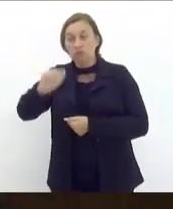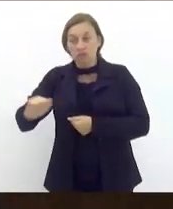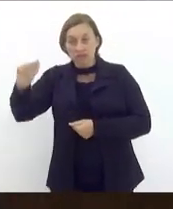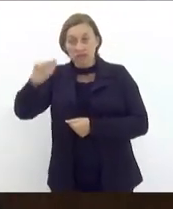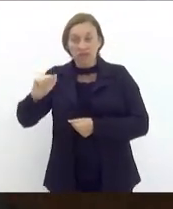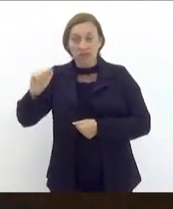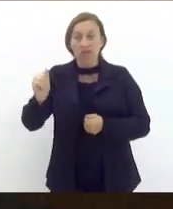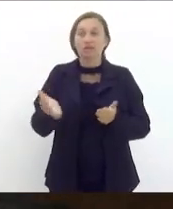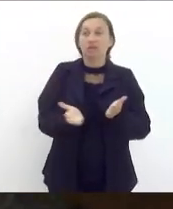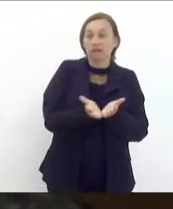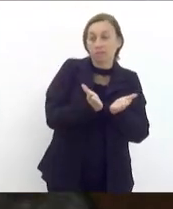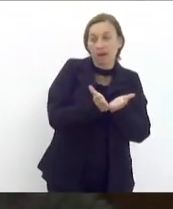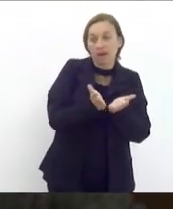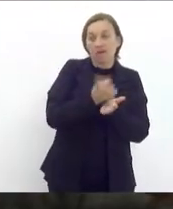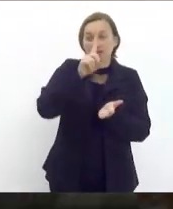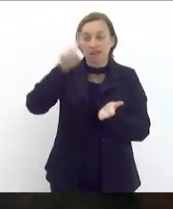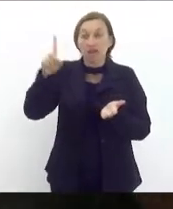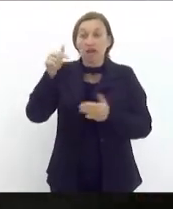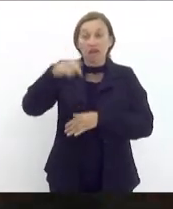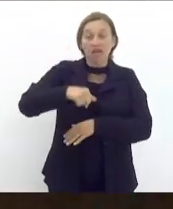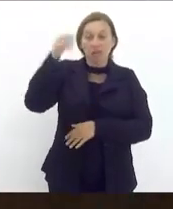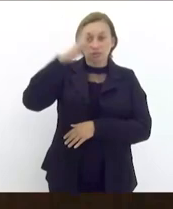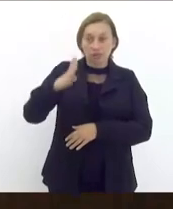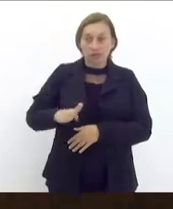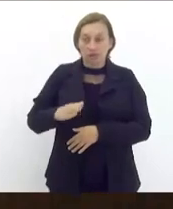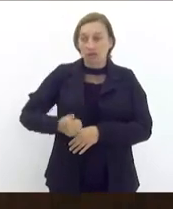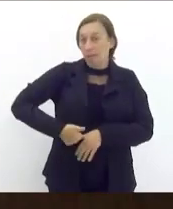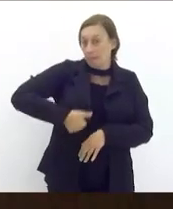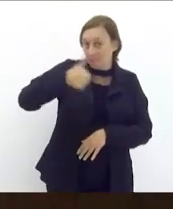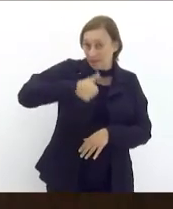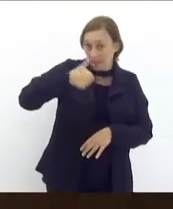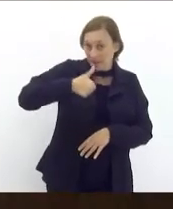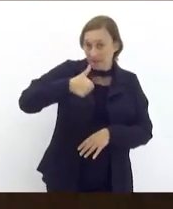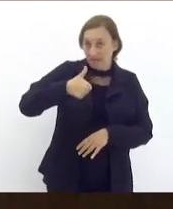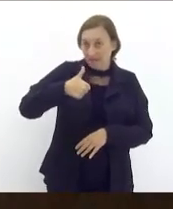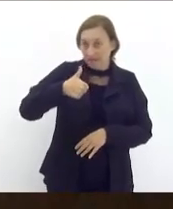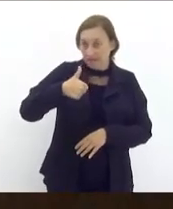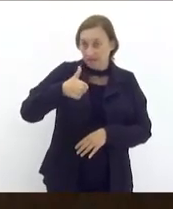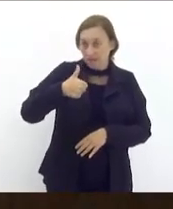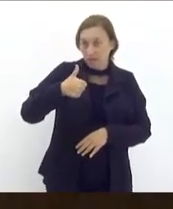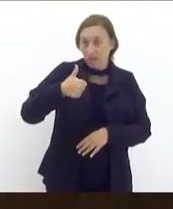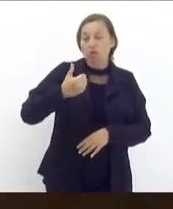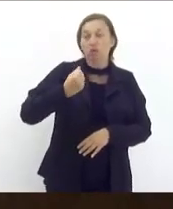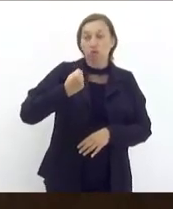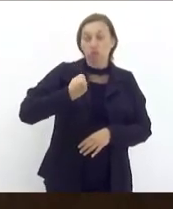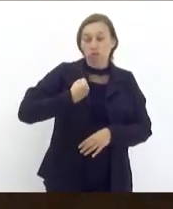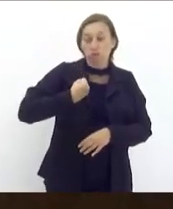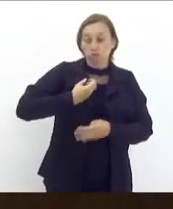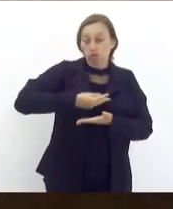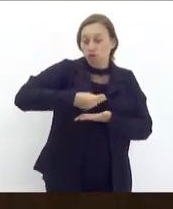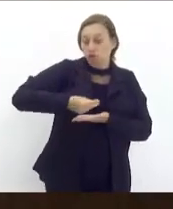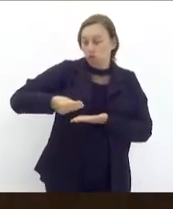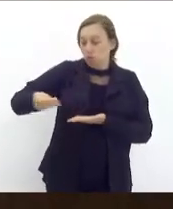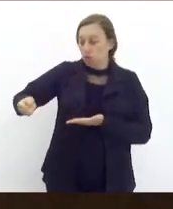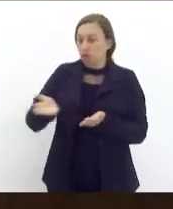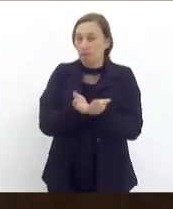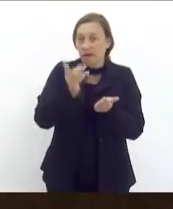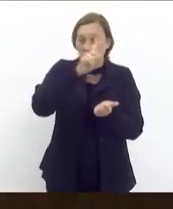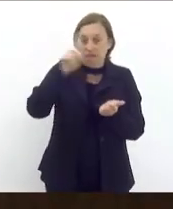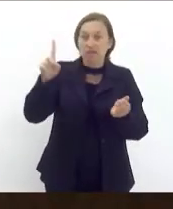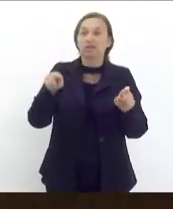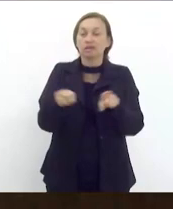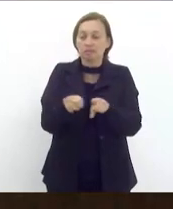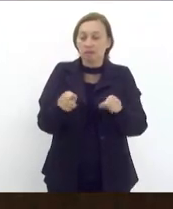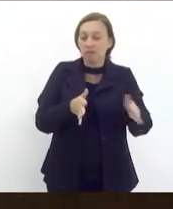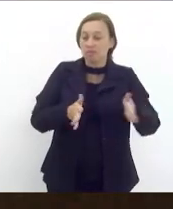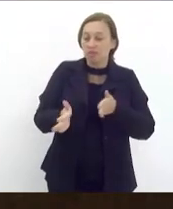a nossa aqui no Brasil é a primeira em número de Bíblias distribuídas, inclusive na pandemia.